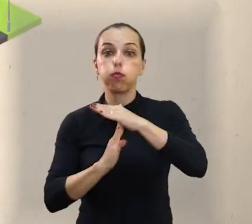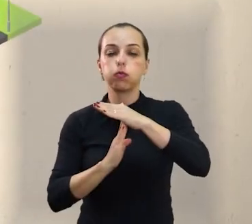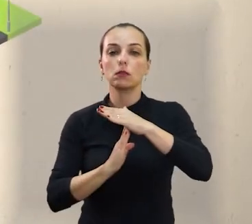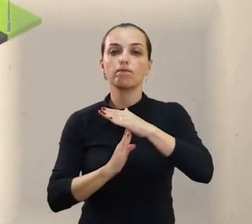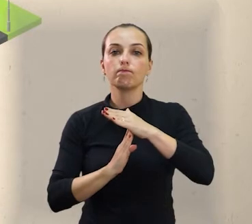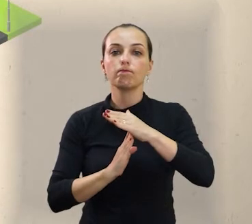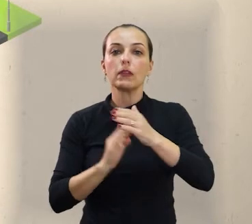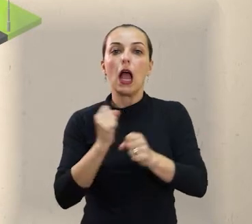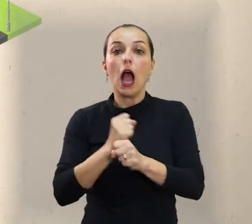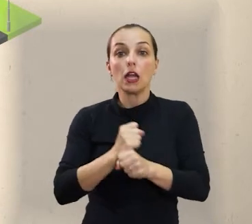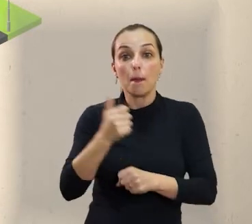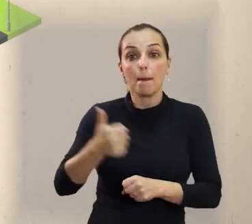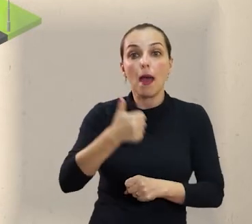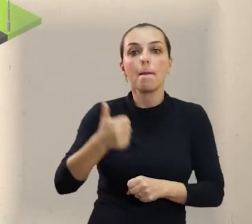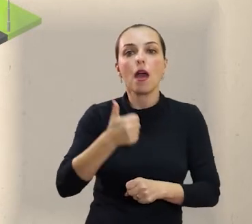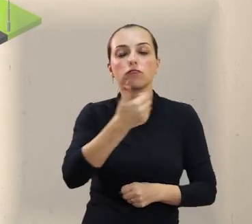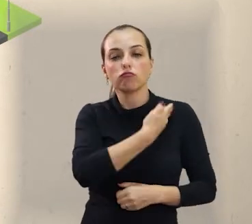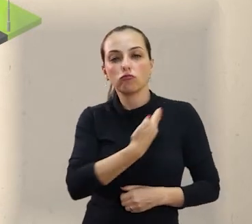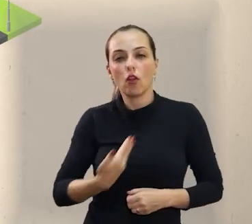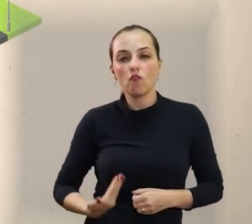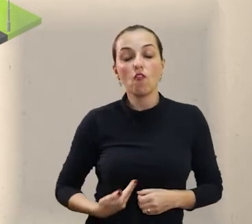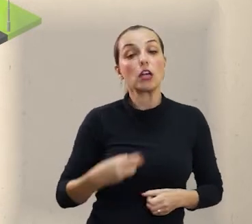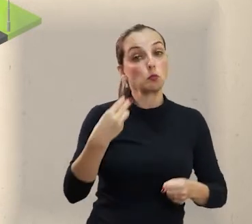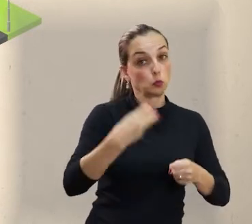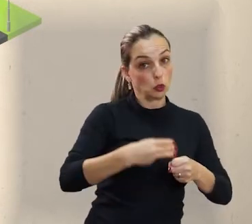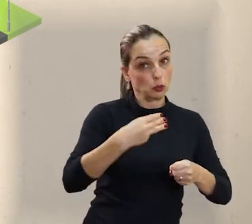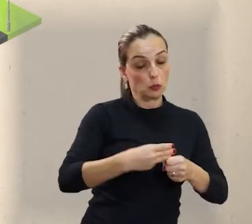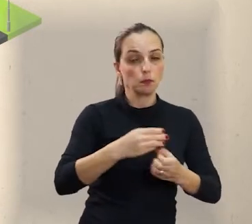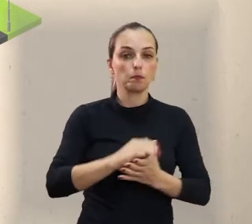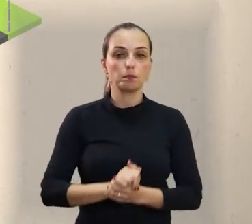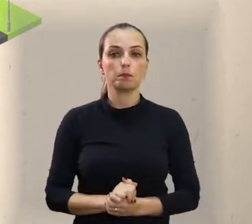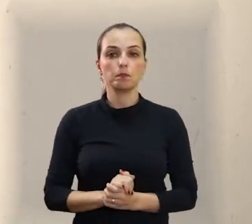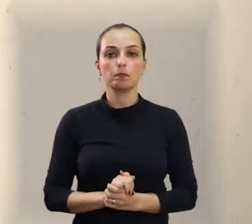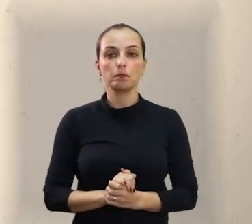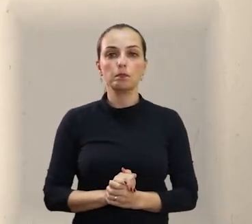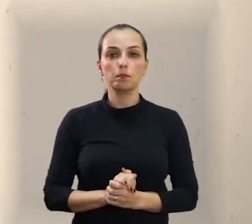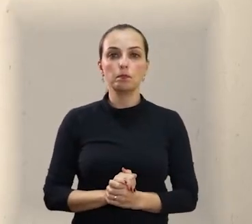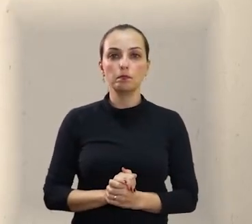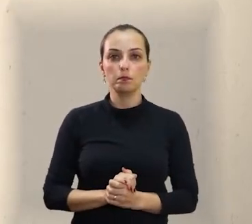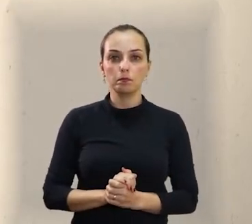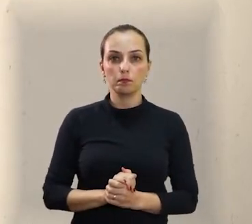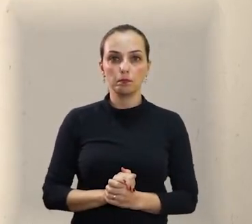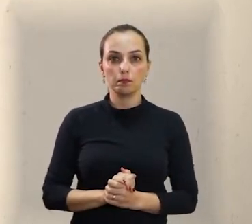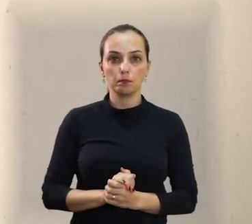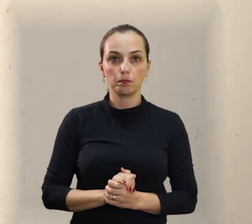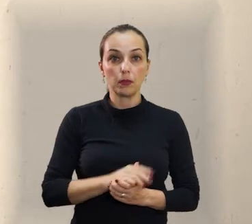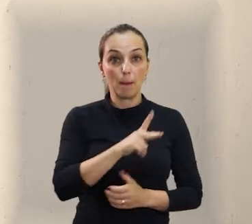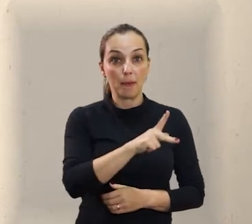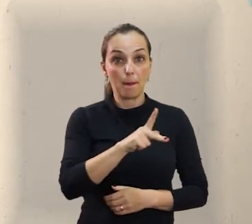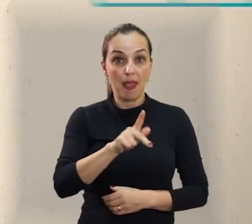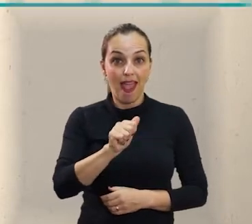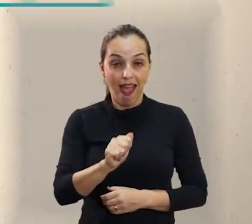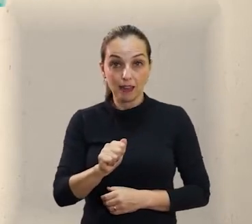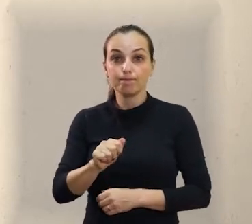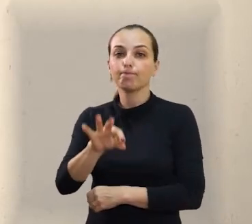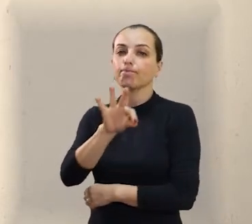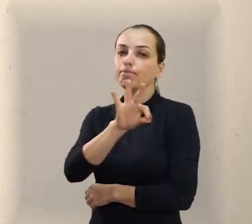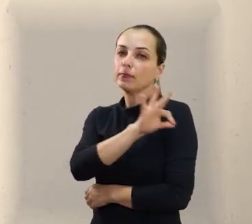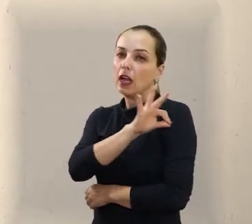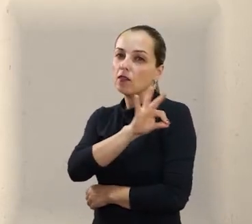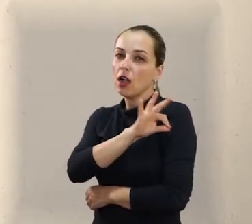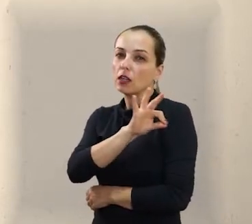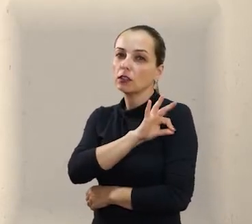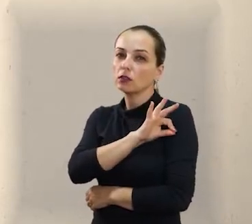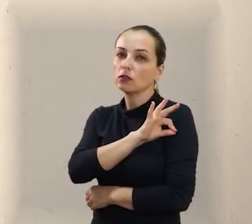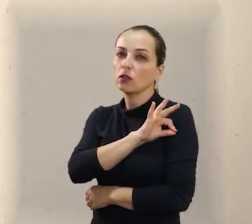Câmara Municipal até o dia 15 de agosto do primeiro ano do governo. O tempo do PPA é o mesmo